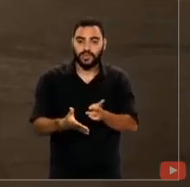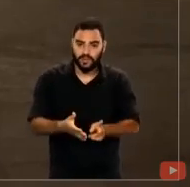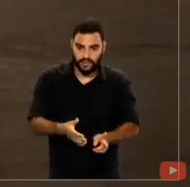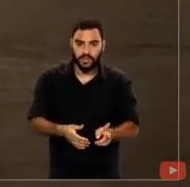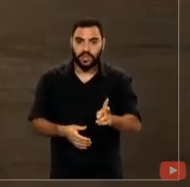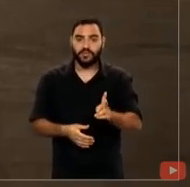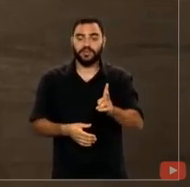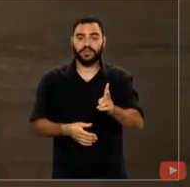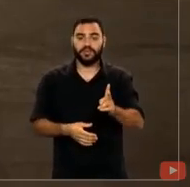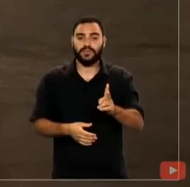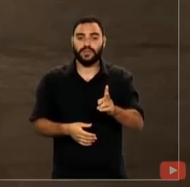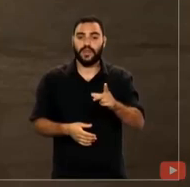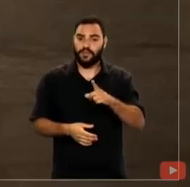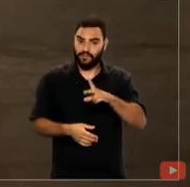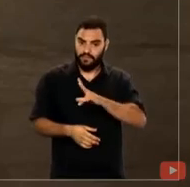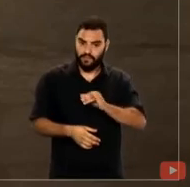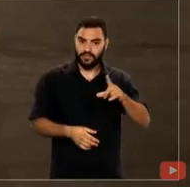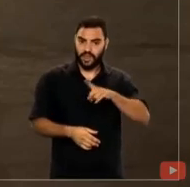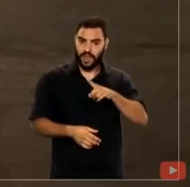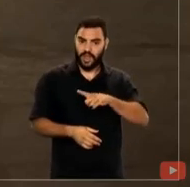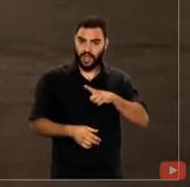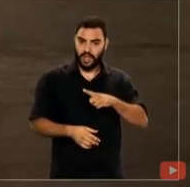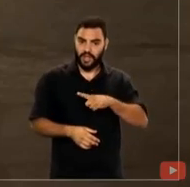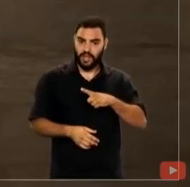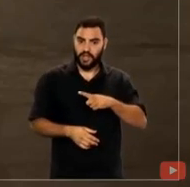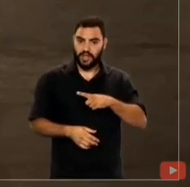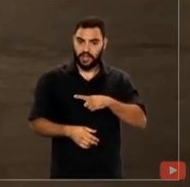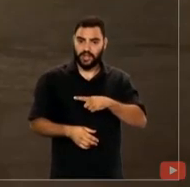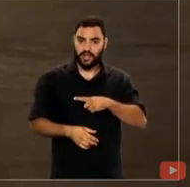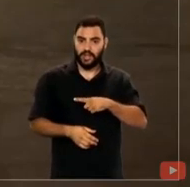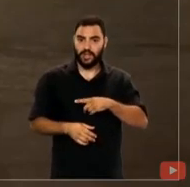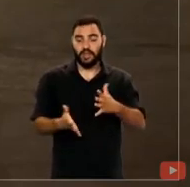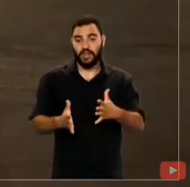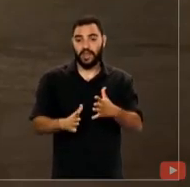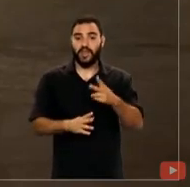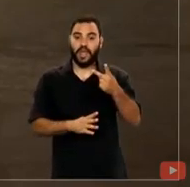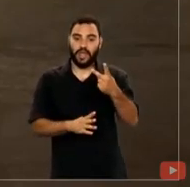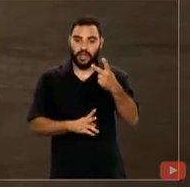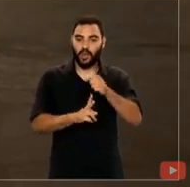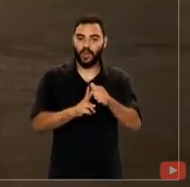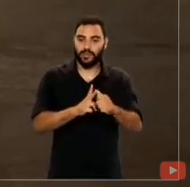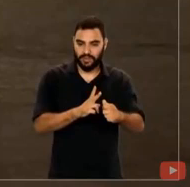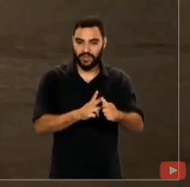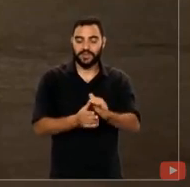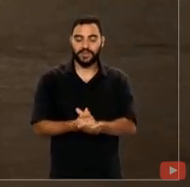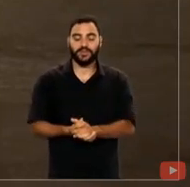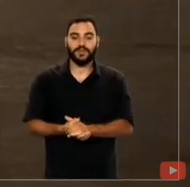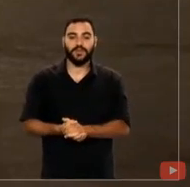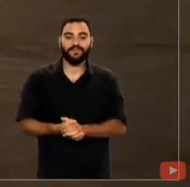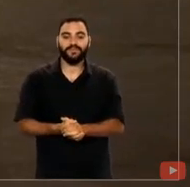que, certamente, teremos nos próximos menos de dois meses. Quero também,